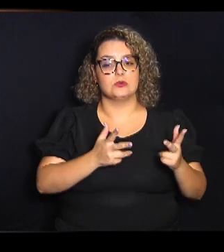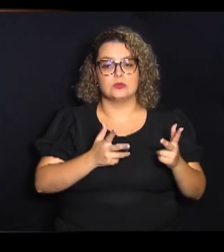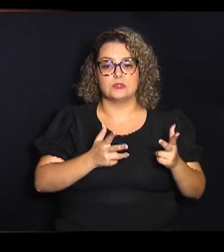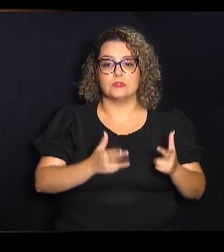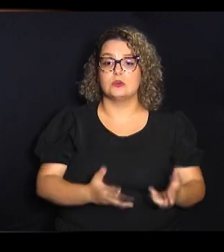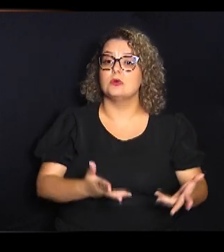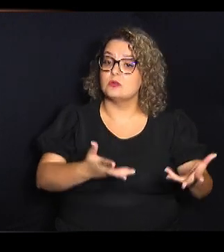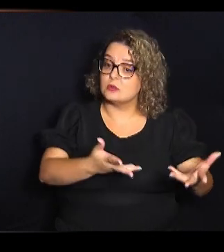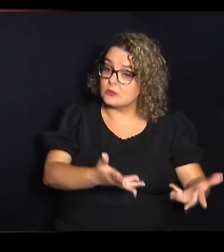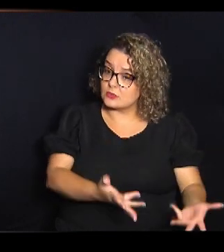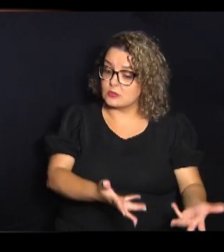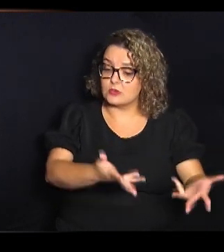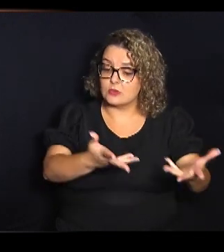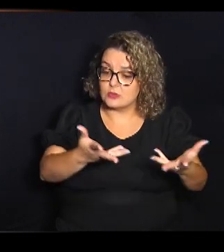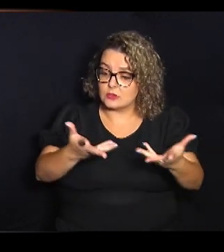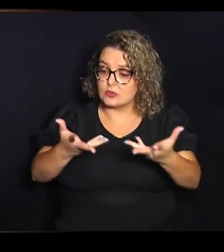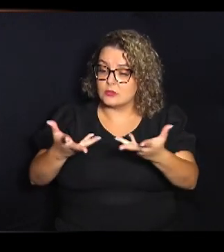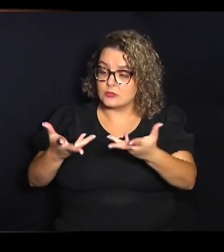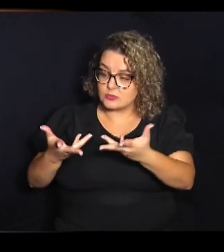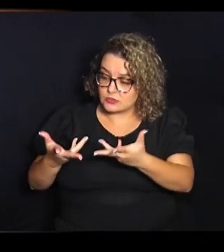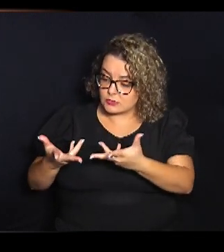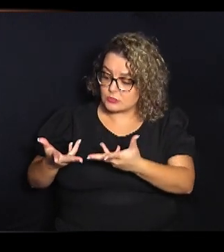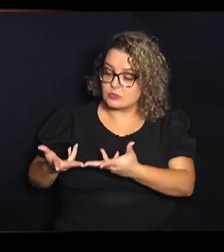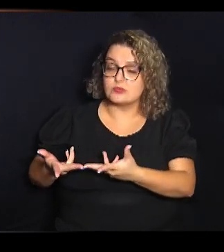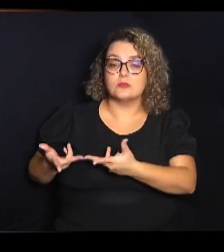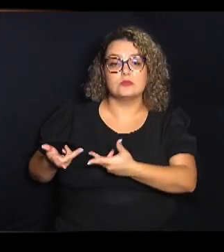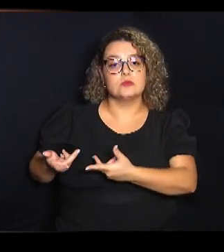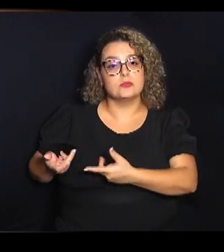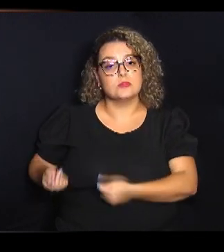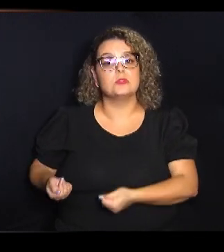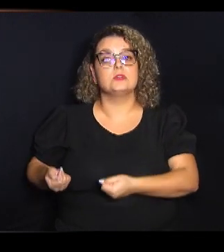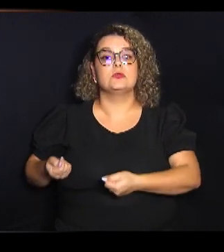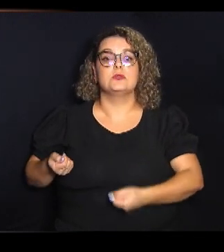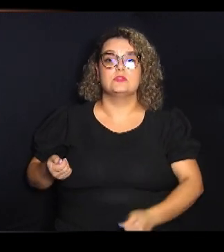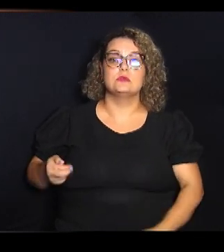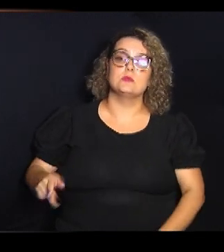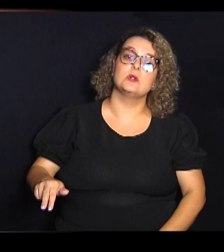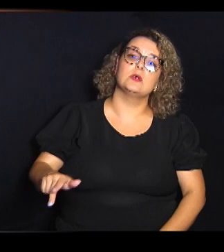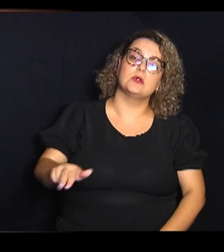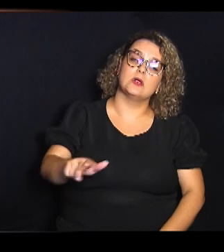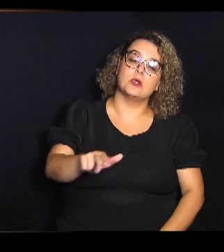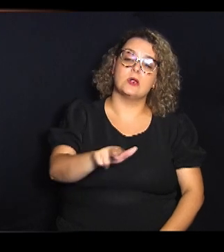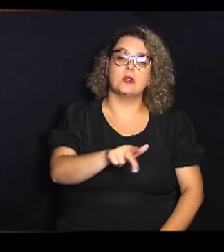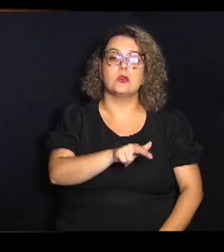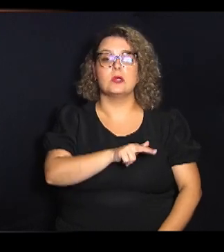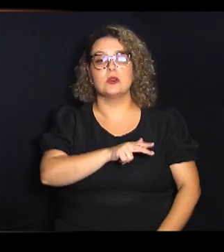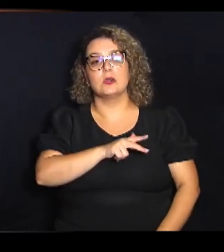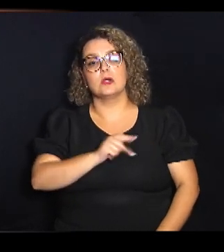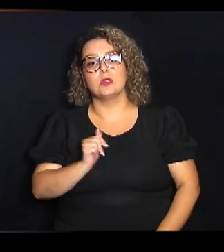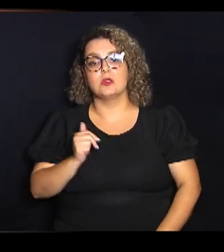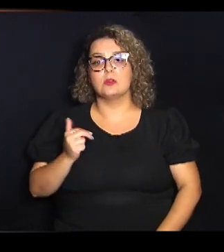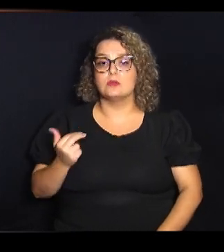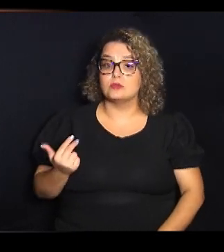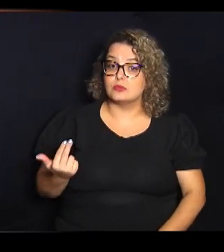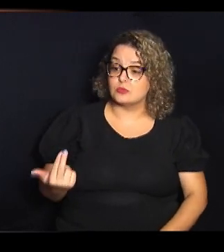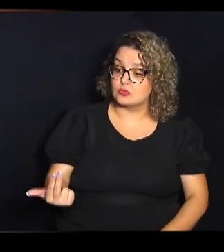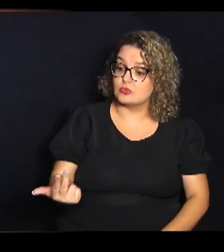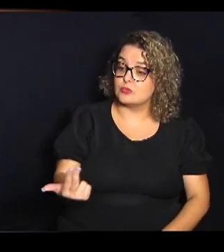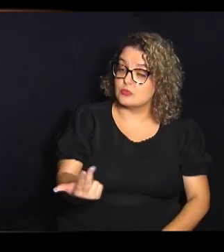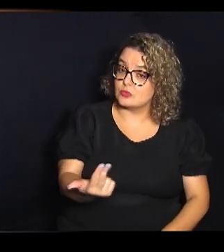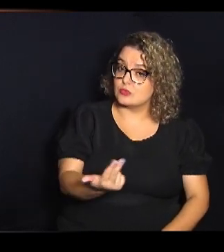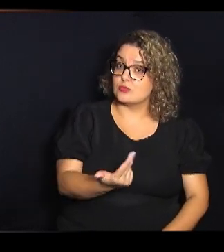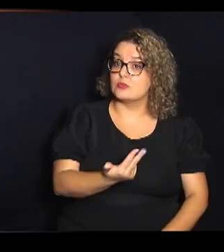Todos irmãos